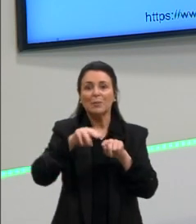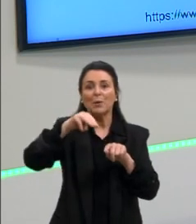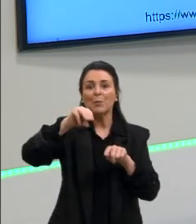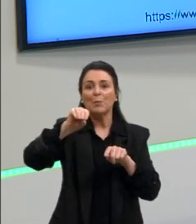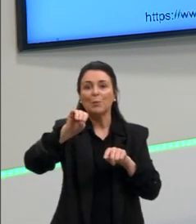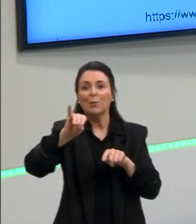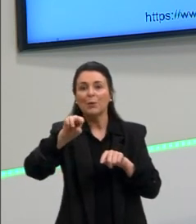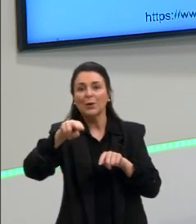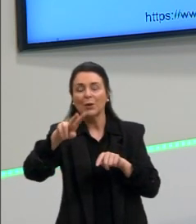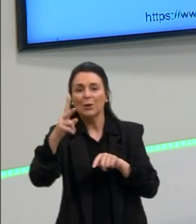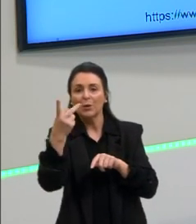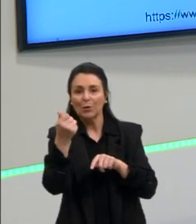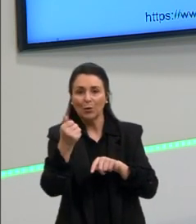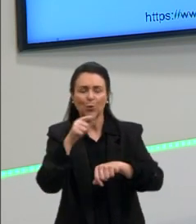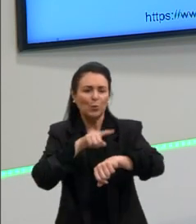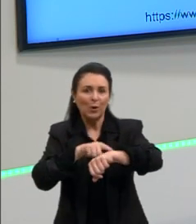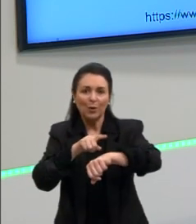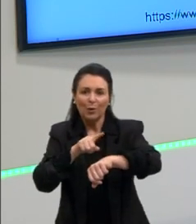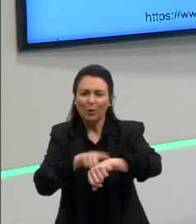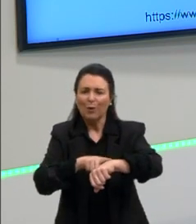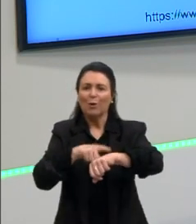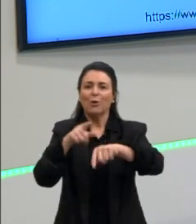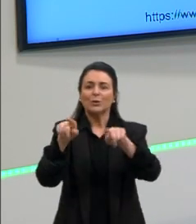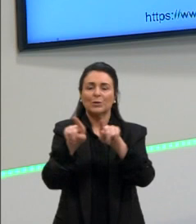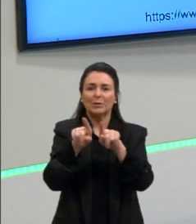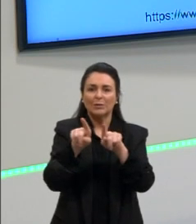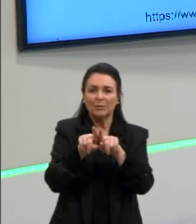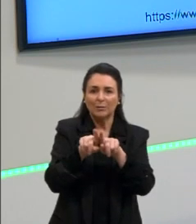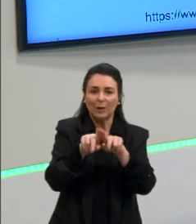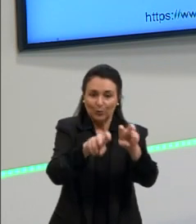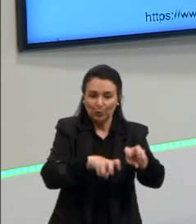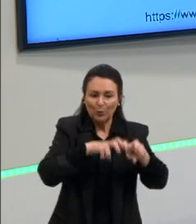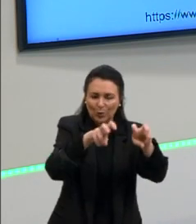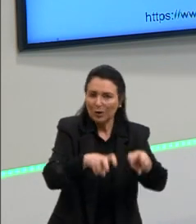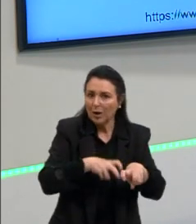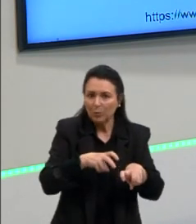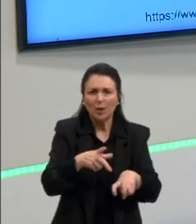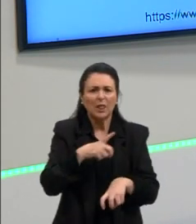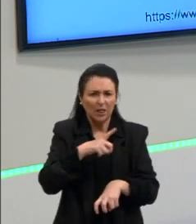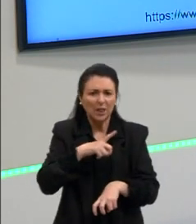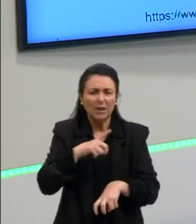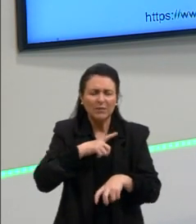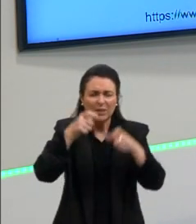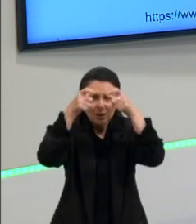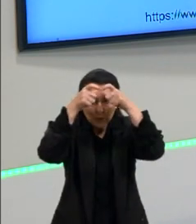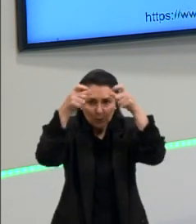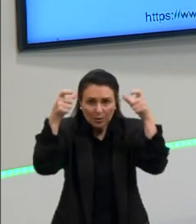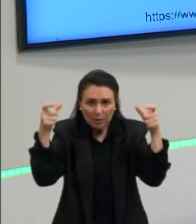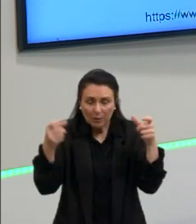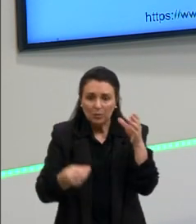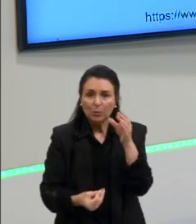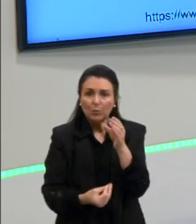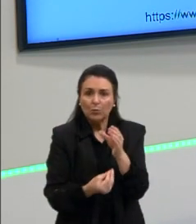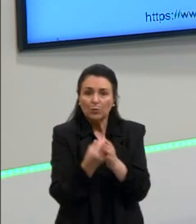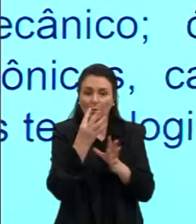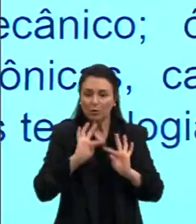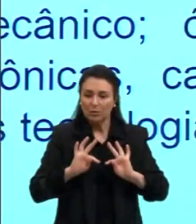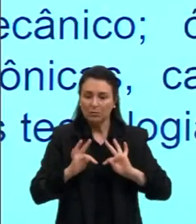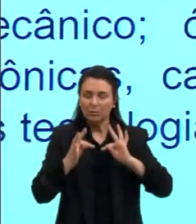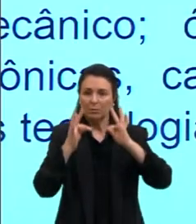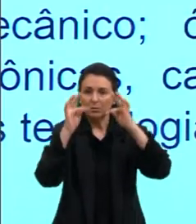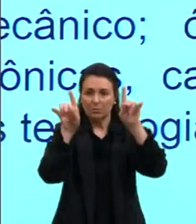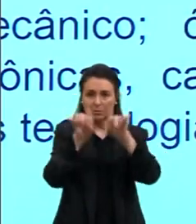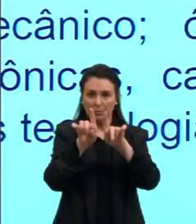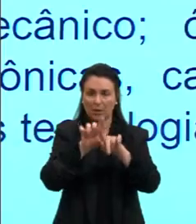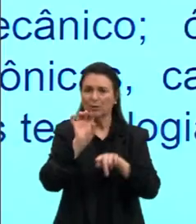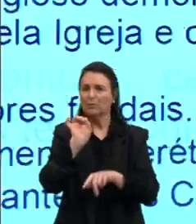relógio mecânico, os óculos, então um período que teve sim conhecimento, produção de inovações tecnológicas, não foi só